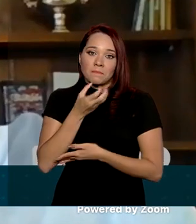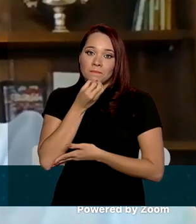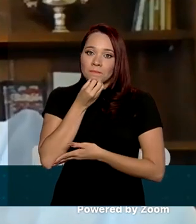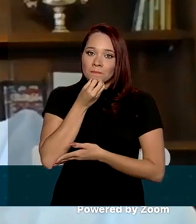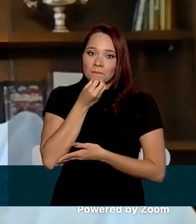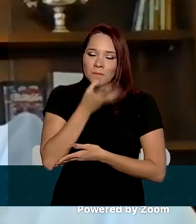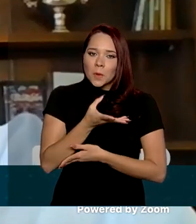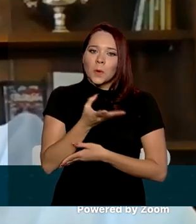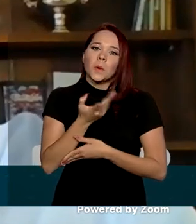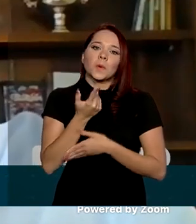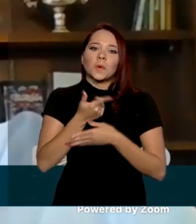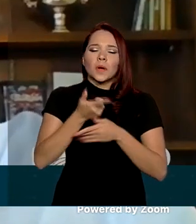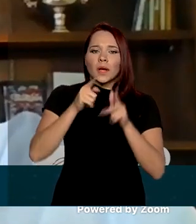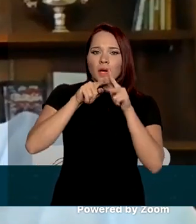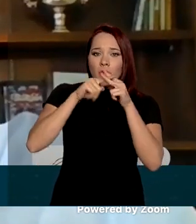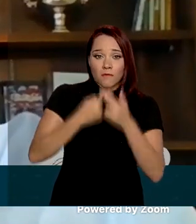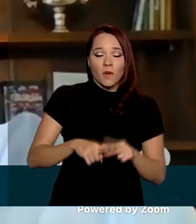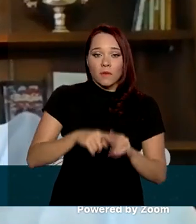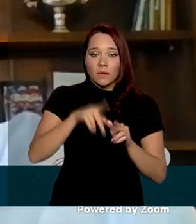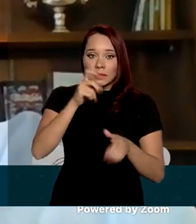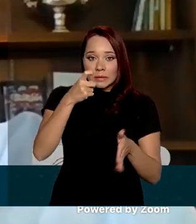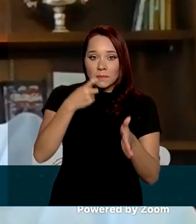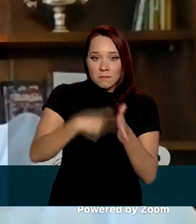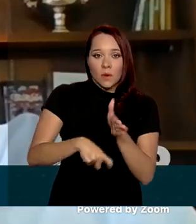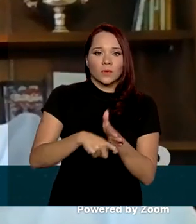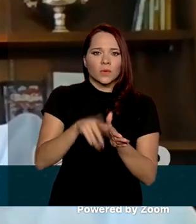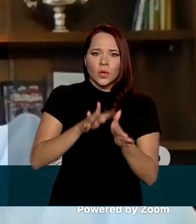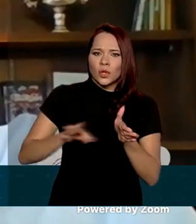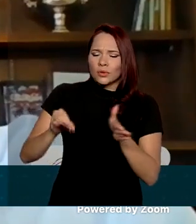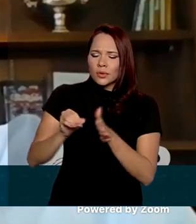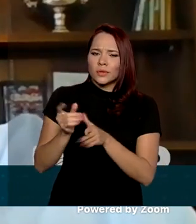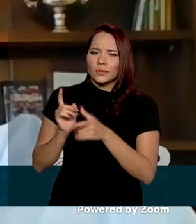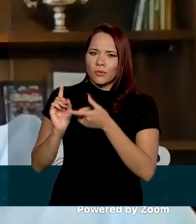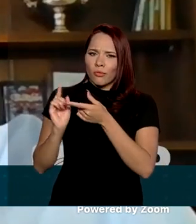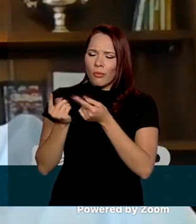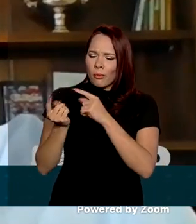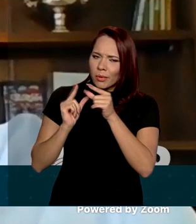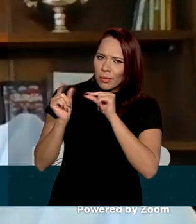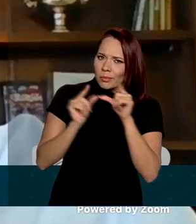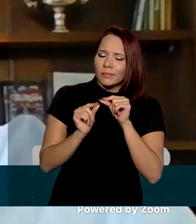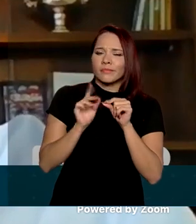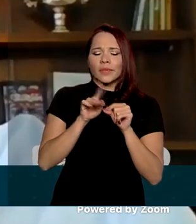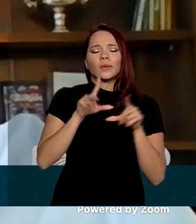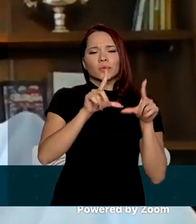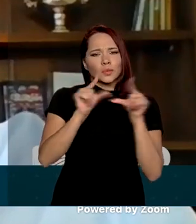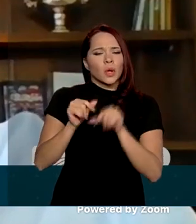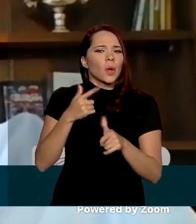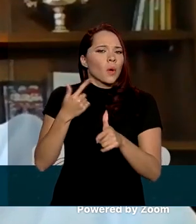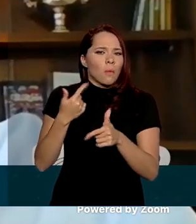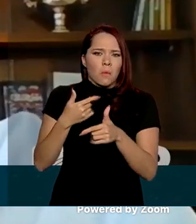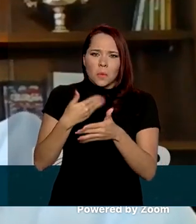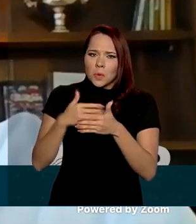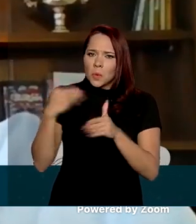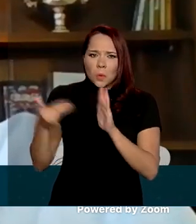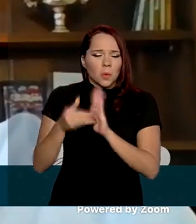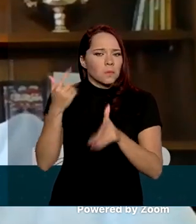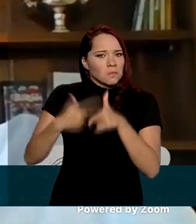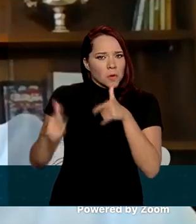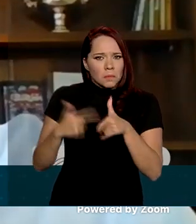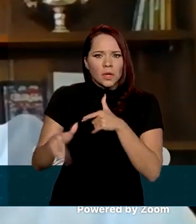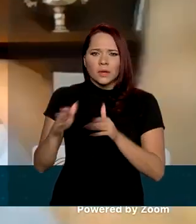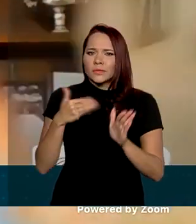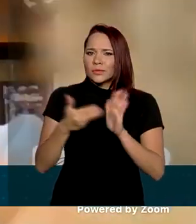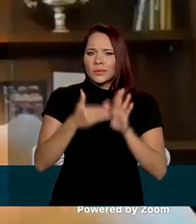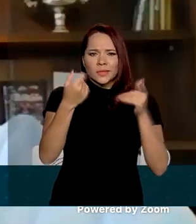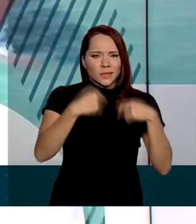tributária, toda essa conversa vai diminuir bastante. Todo o contencioso, toda a necessidade de